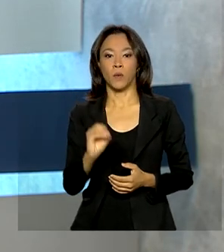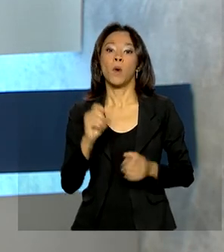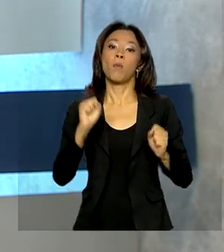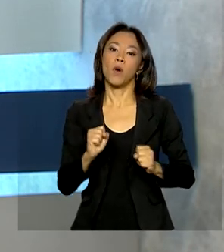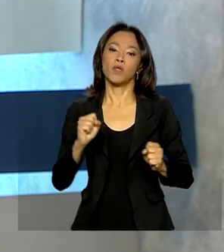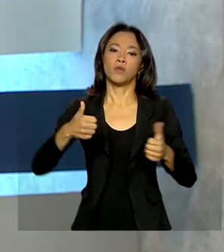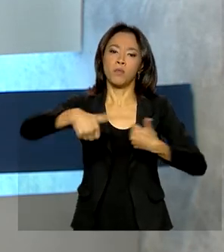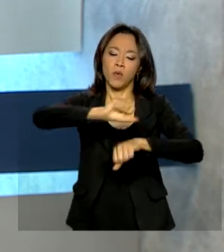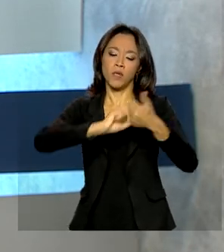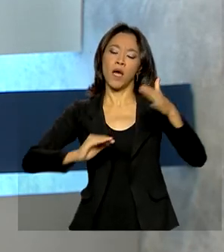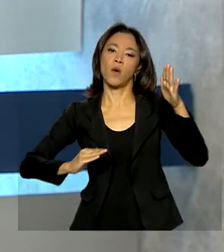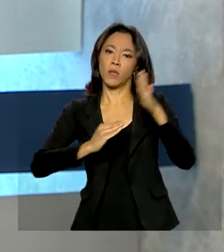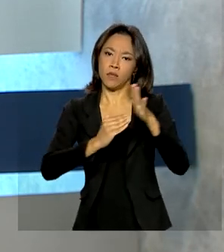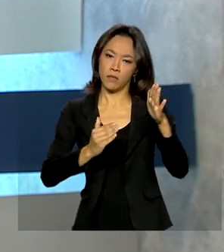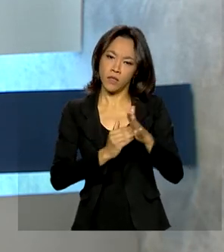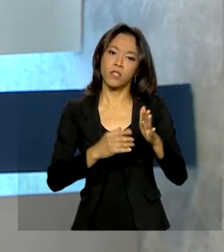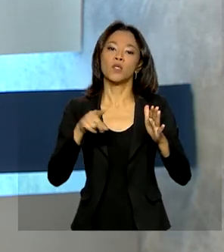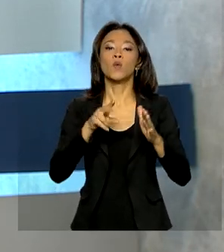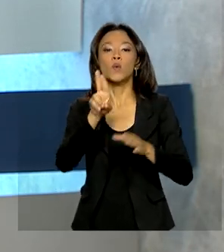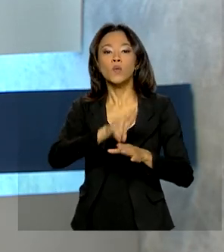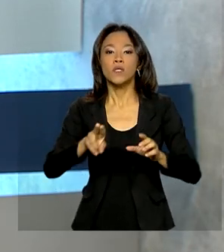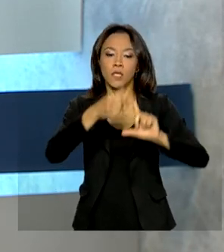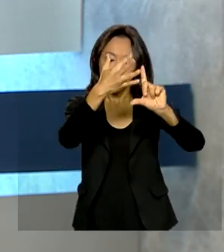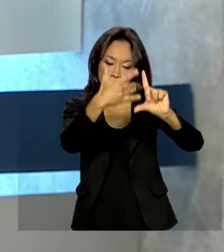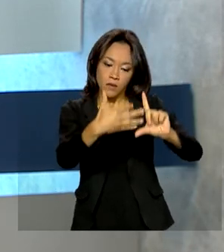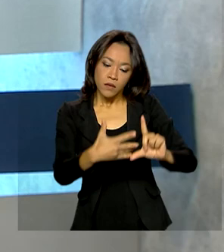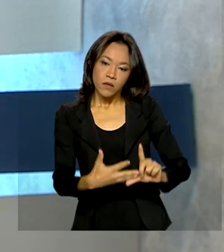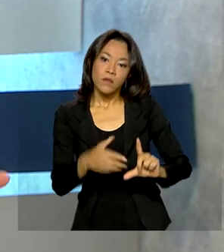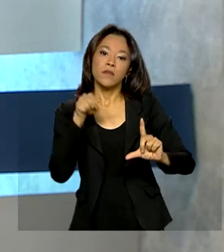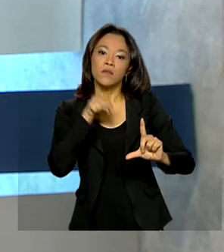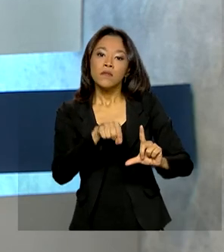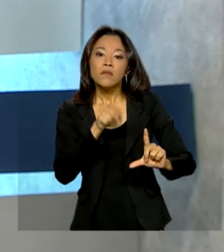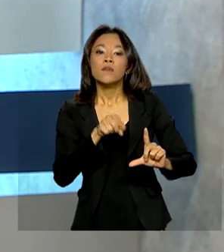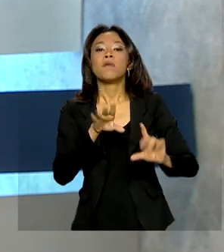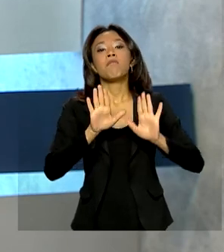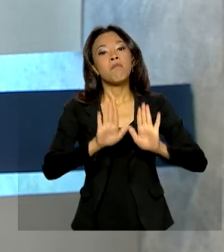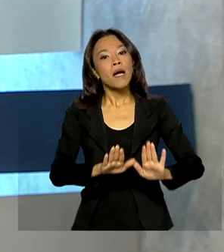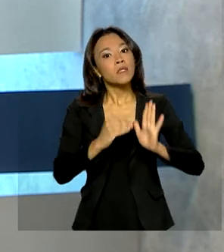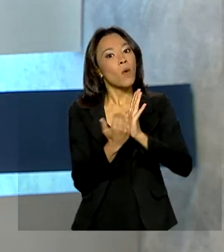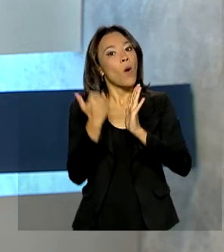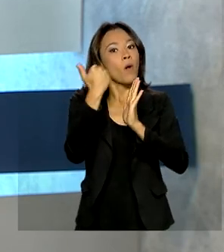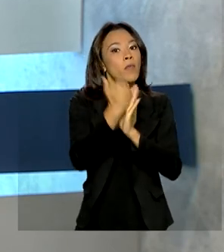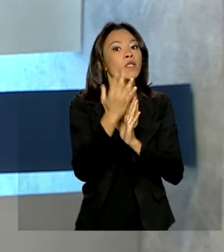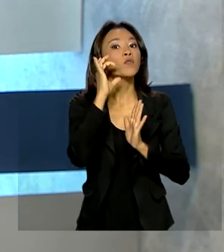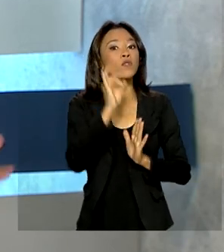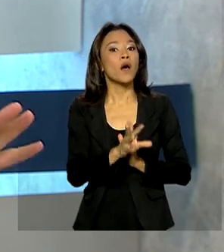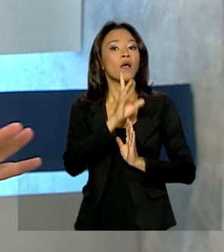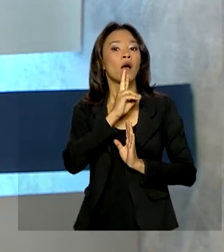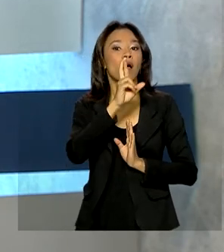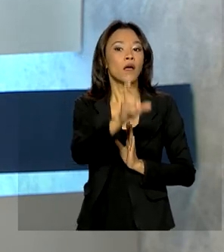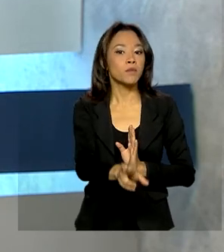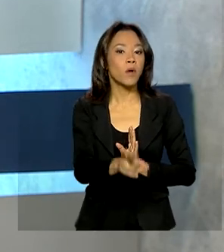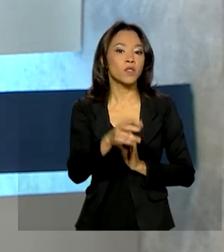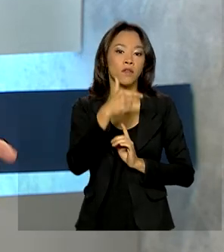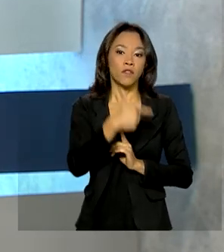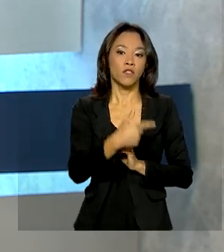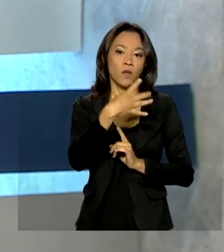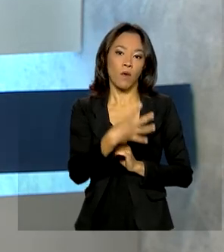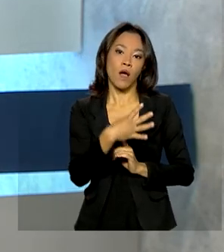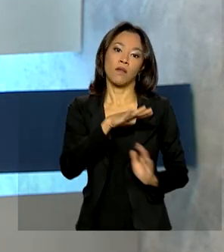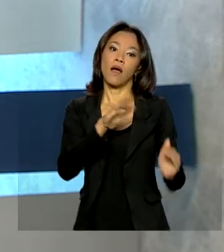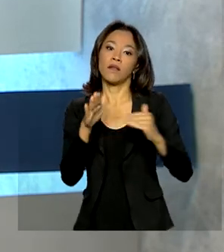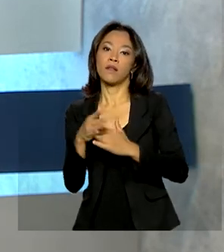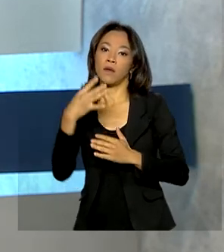transações por meio dos canais eletrônicos, das instituições financeiras, mas esse aumento só será efetivado entre 24 e